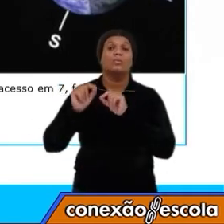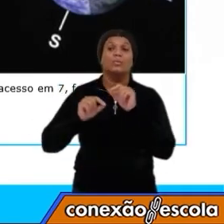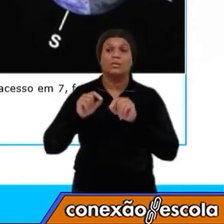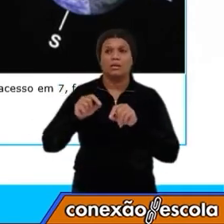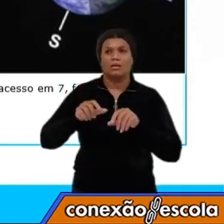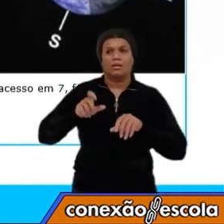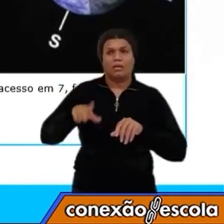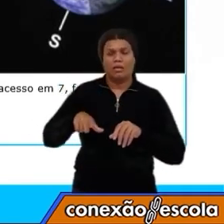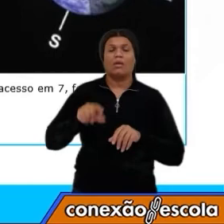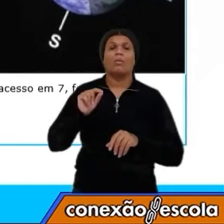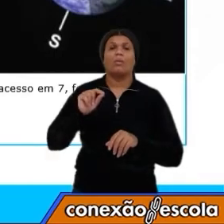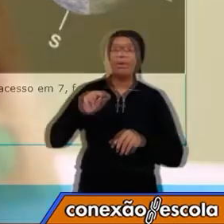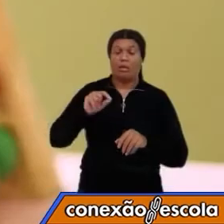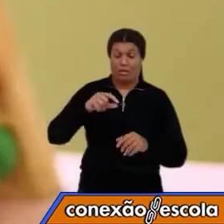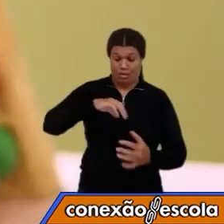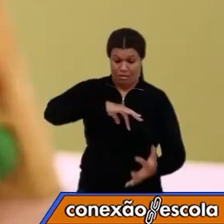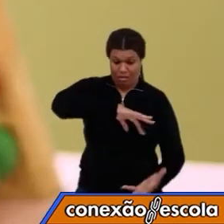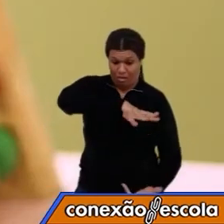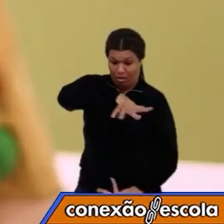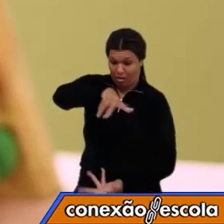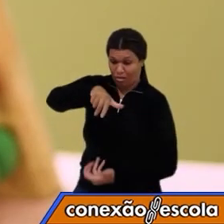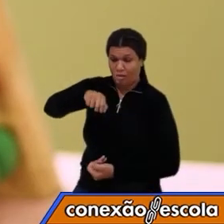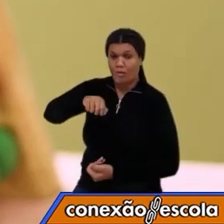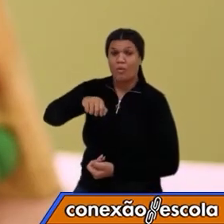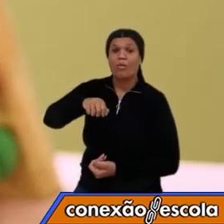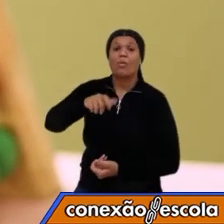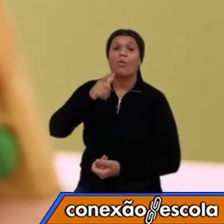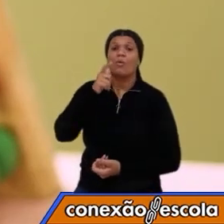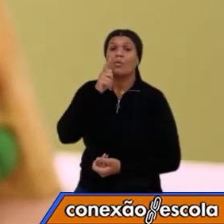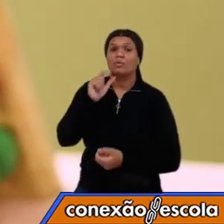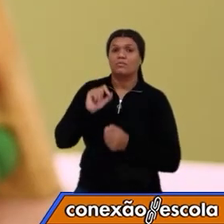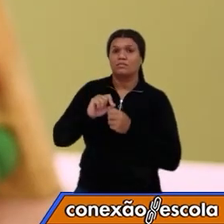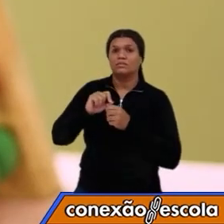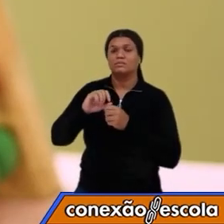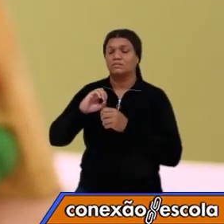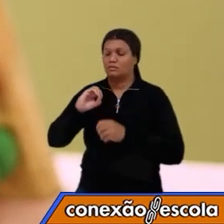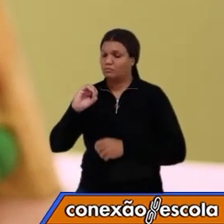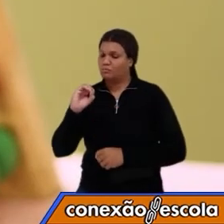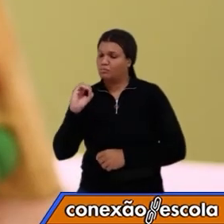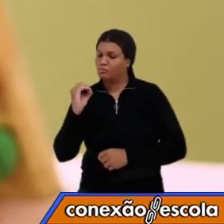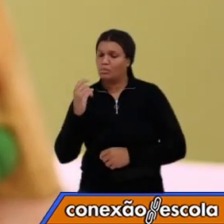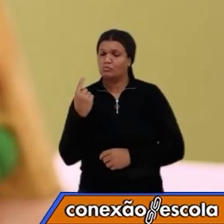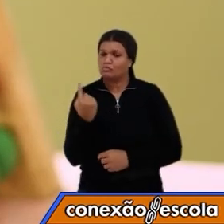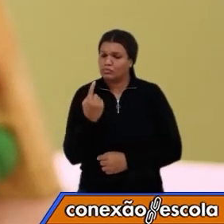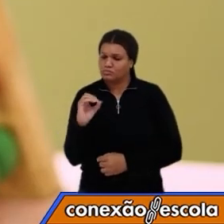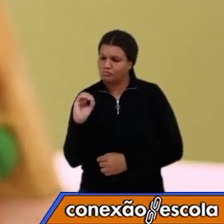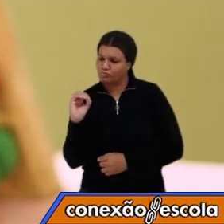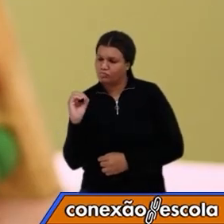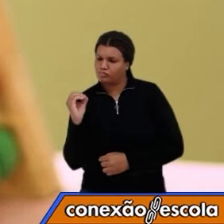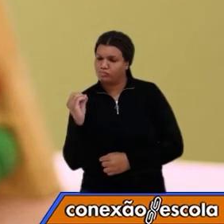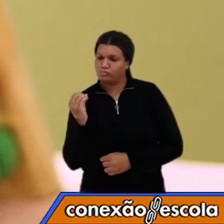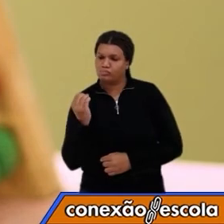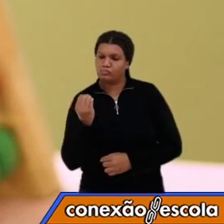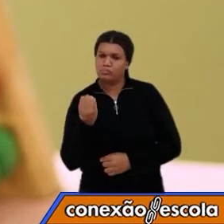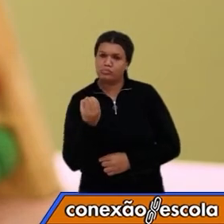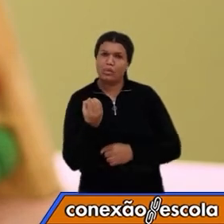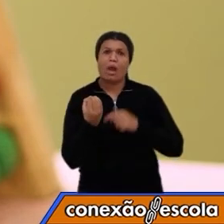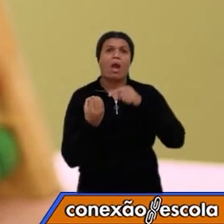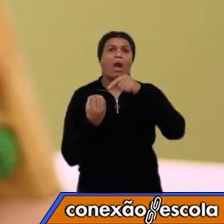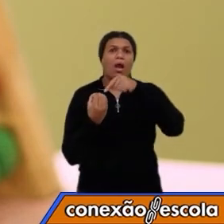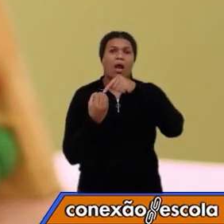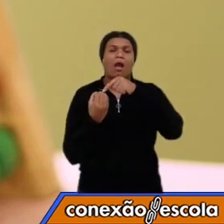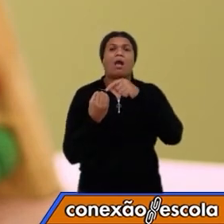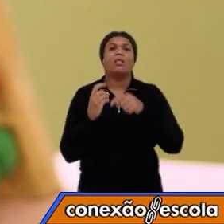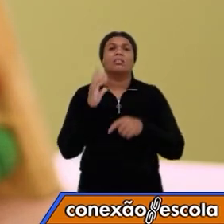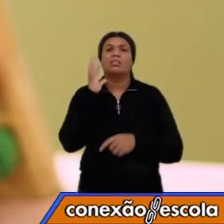planeta Terra dá uma volta, um giro em torno de si mesmo. Esse giro leva